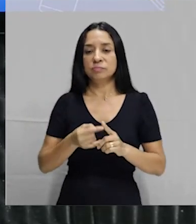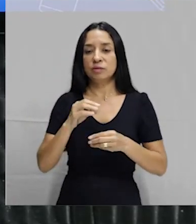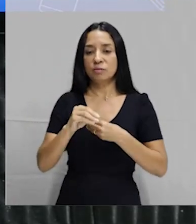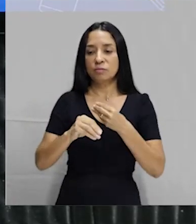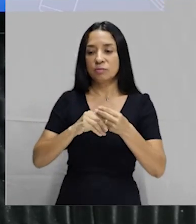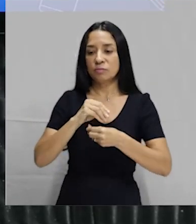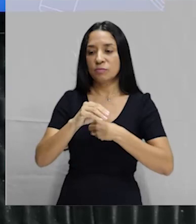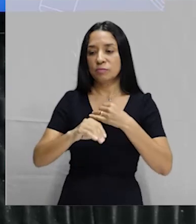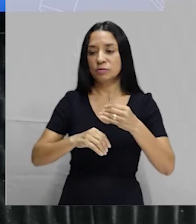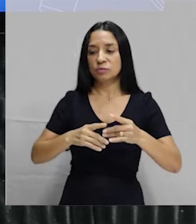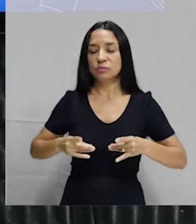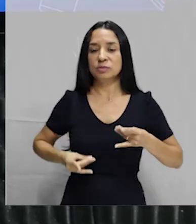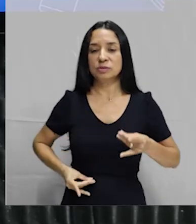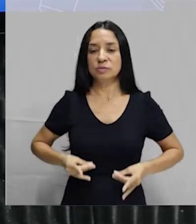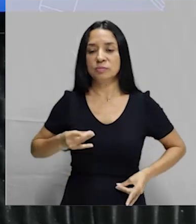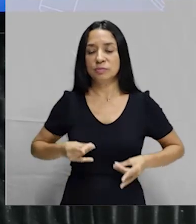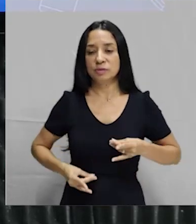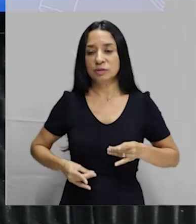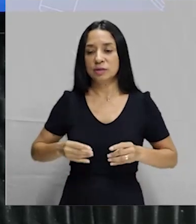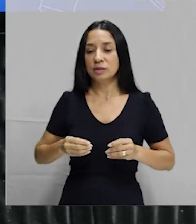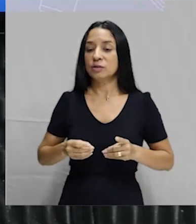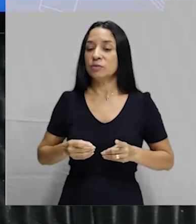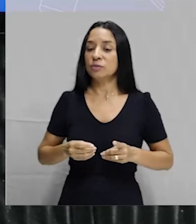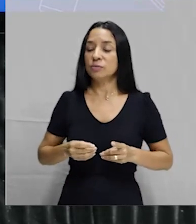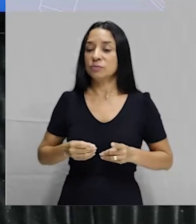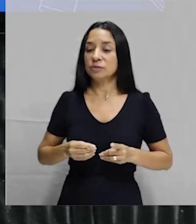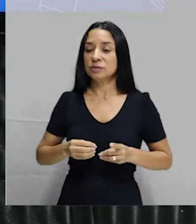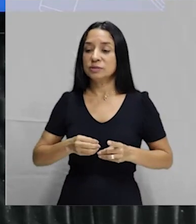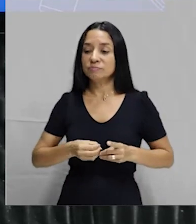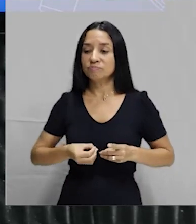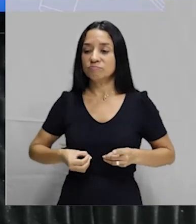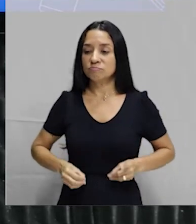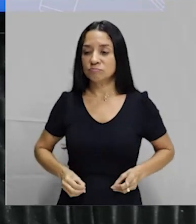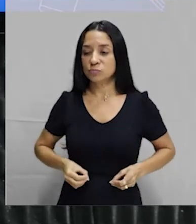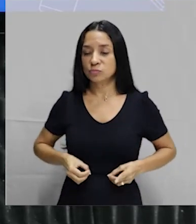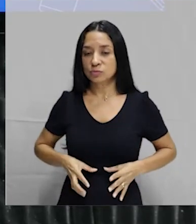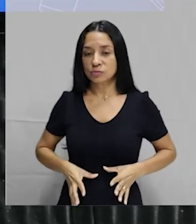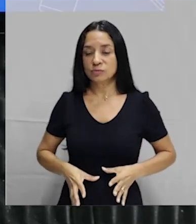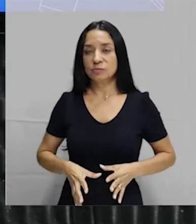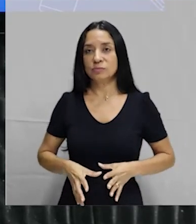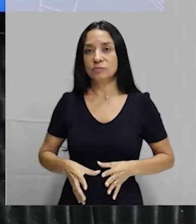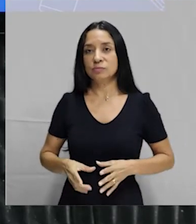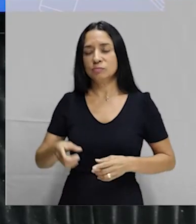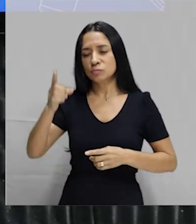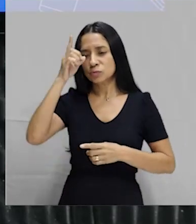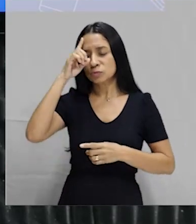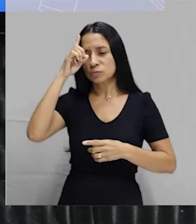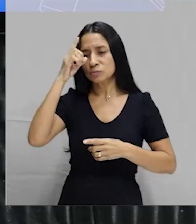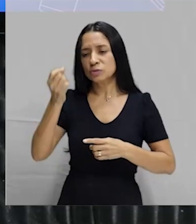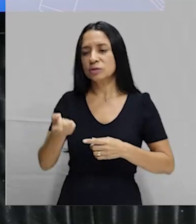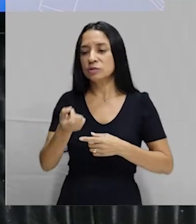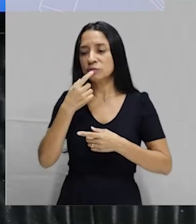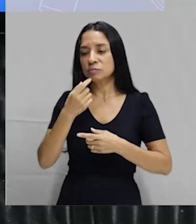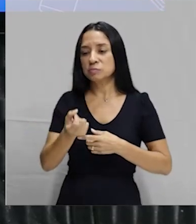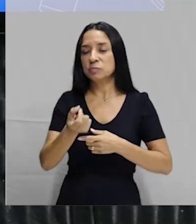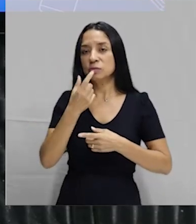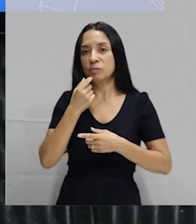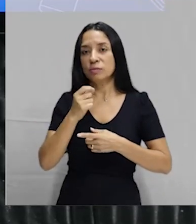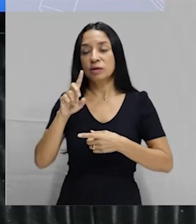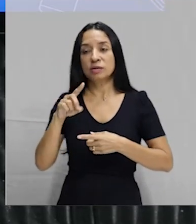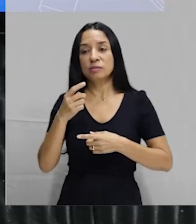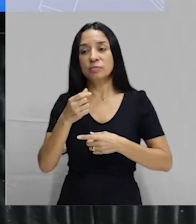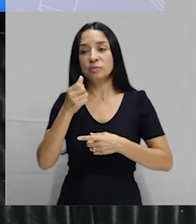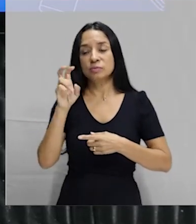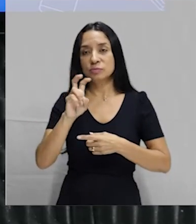progesterona e estrógenos sintéticos, em que a mulher deve ingerir todos os dias a partir do quinto dia após a